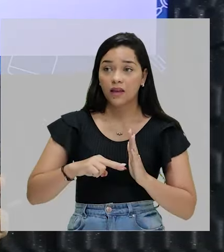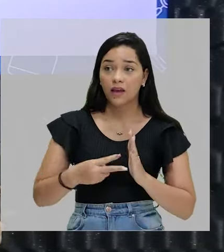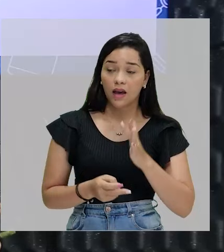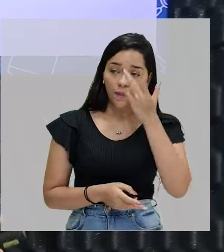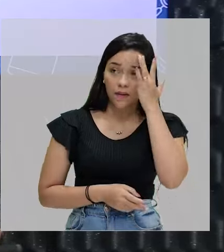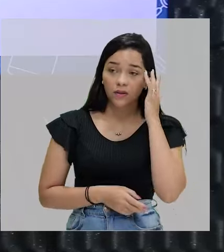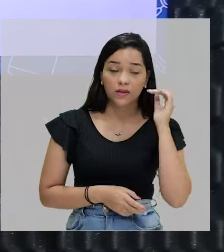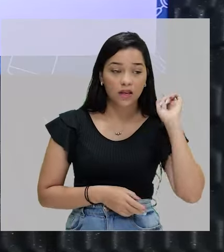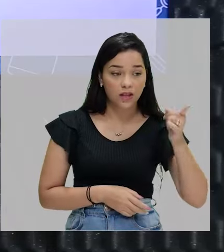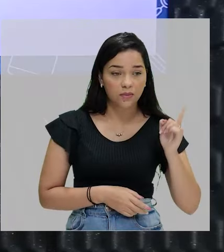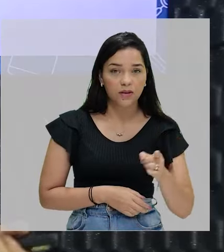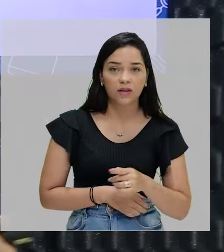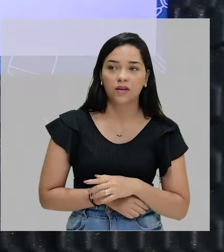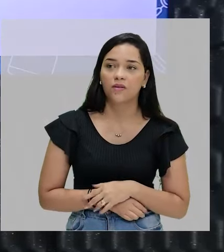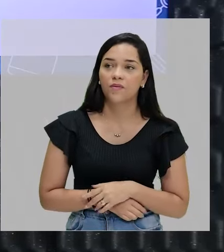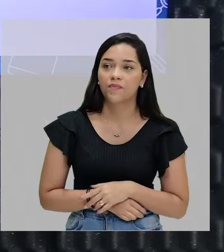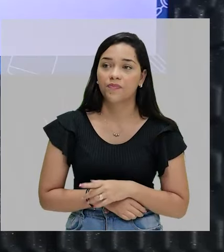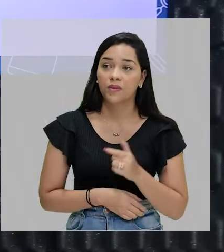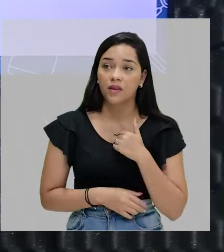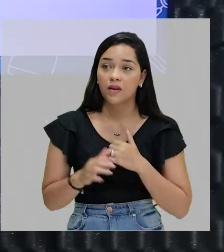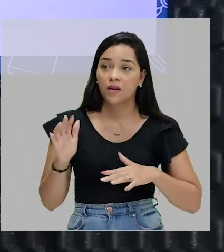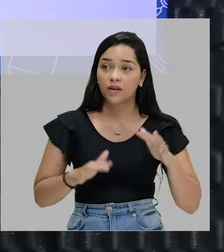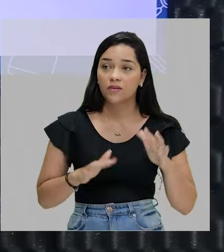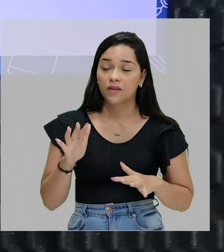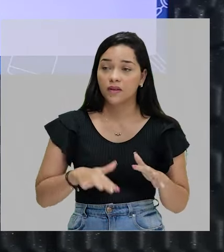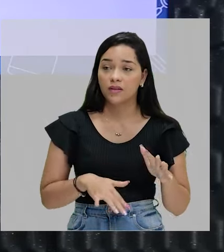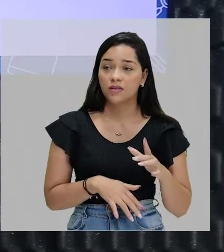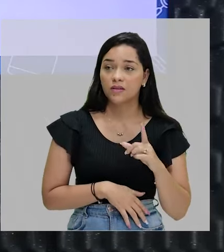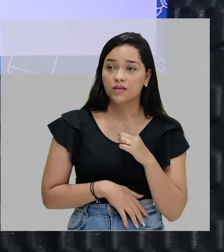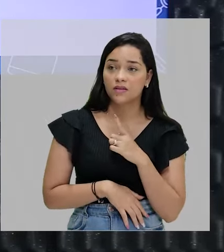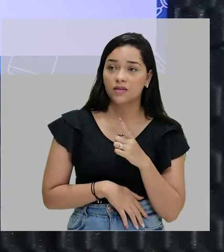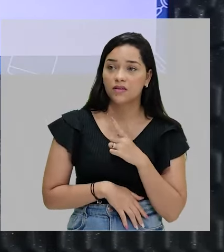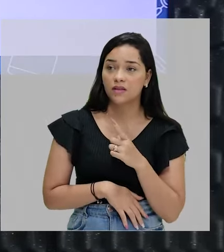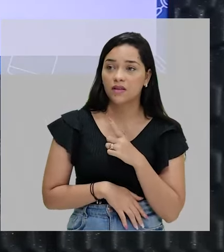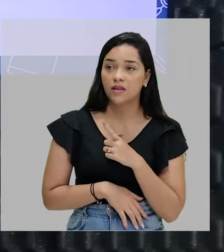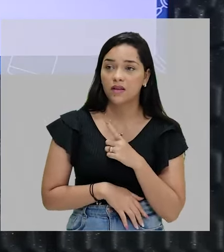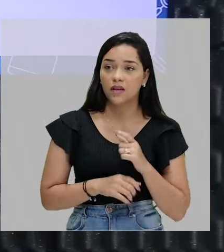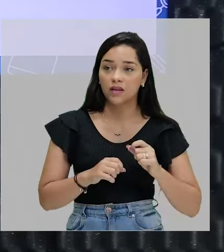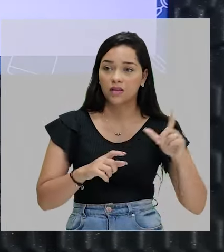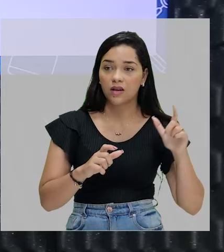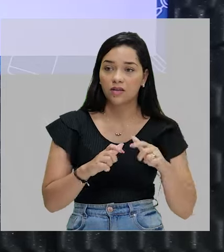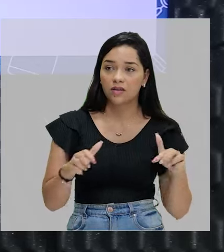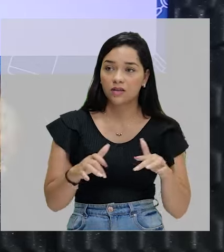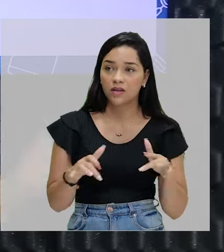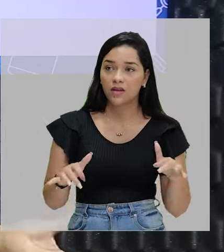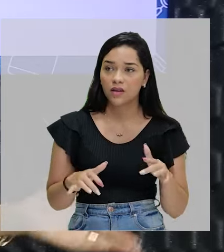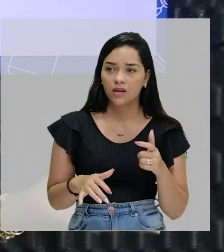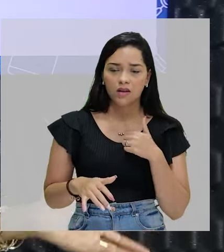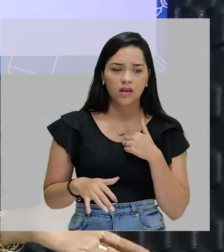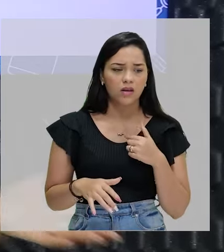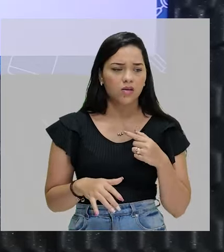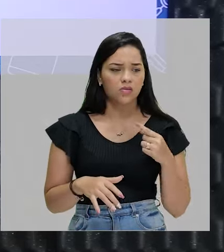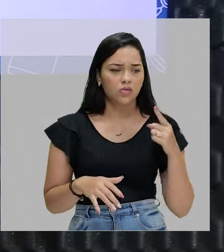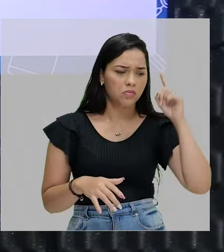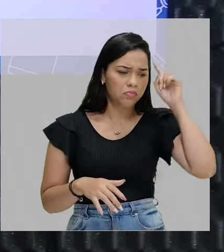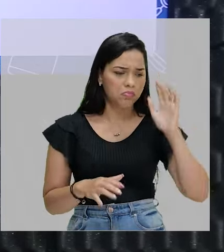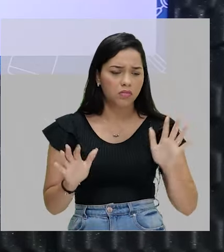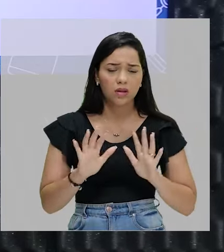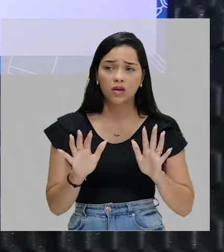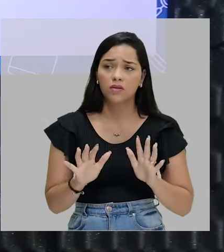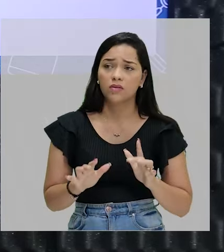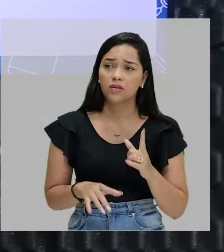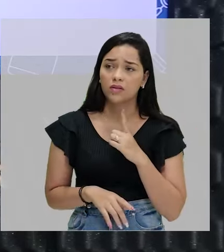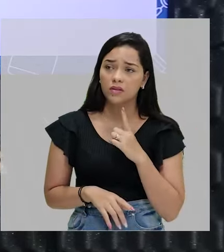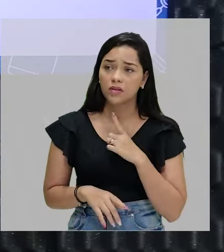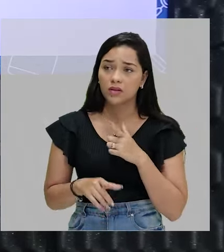pessoa está te repreendendo. E eu, às vezes, deixo lá a caixa alta e escrevo, mas eu não estou repreendendo ninguém. Então, existe,